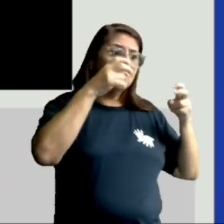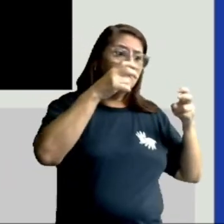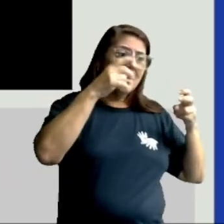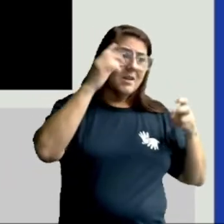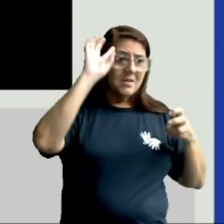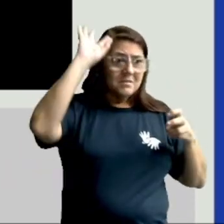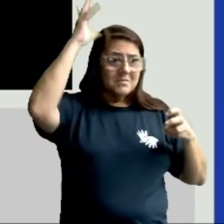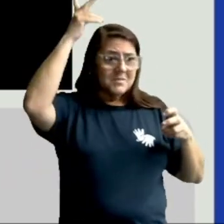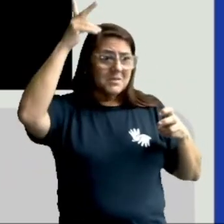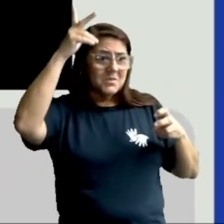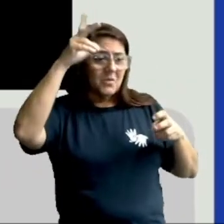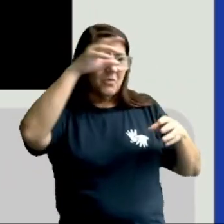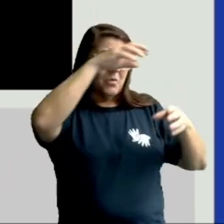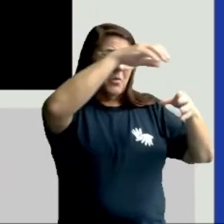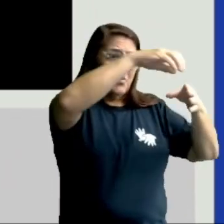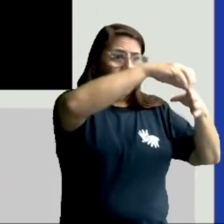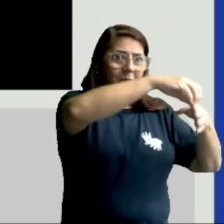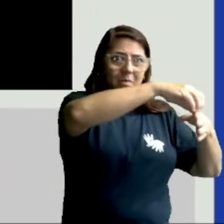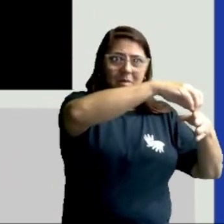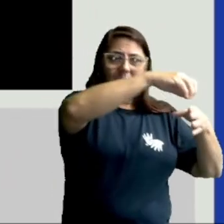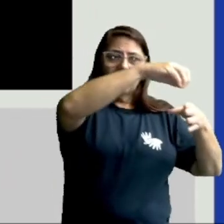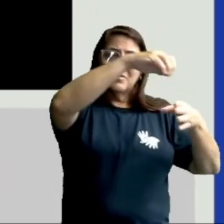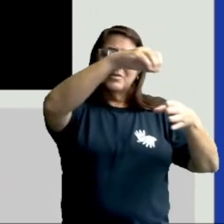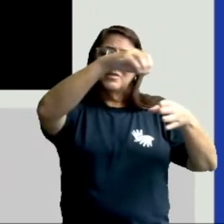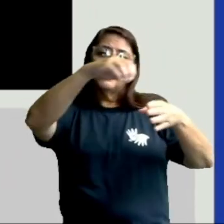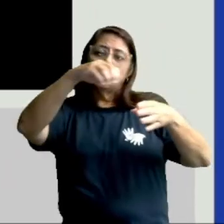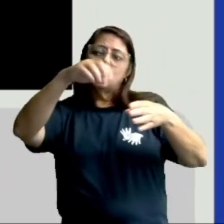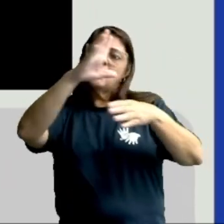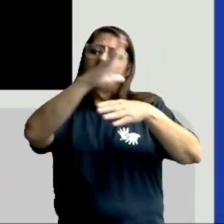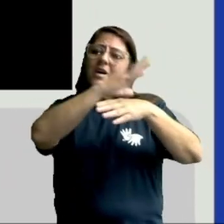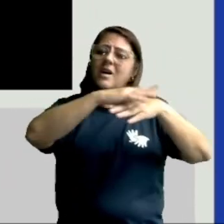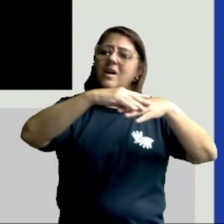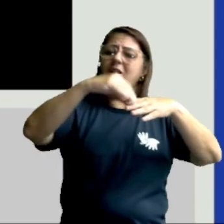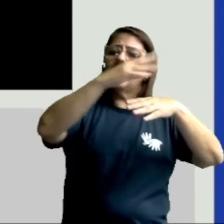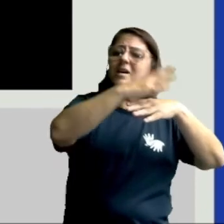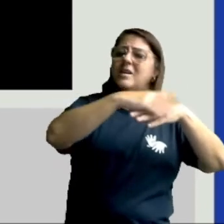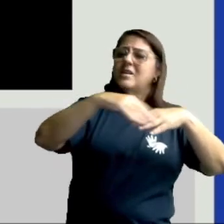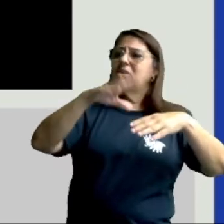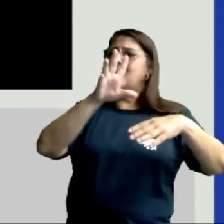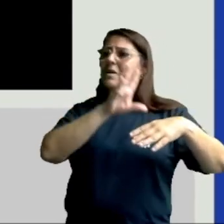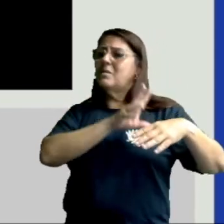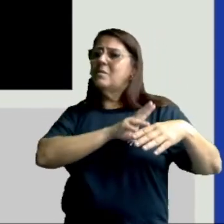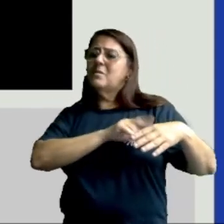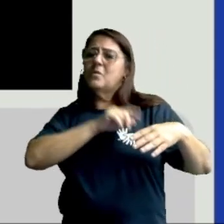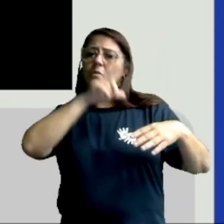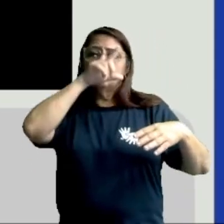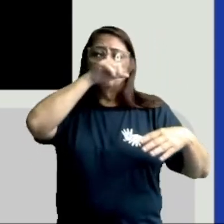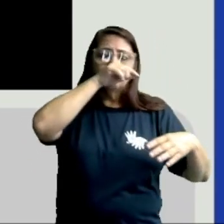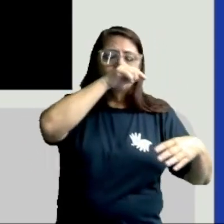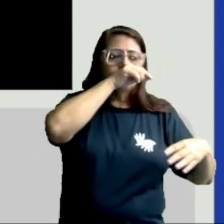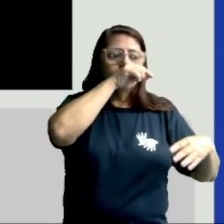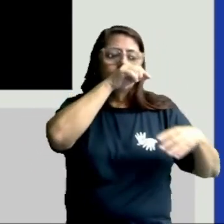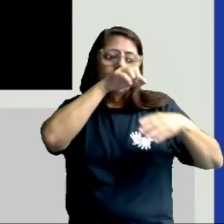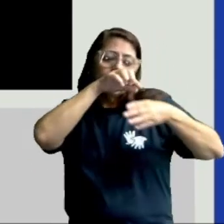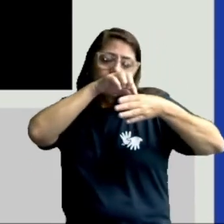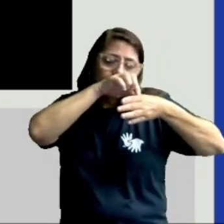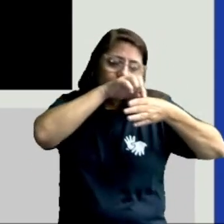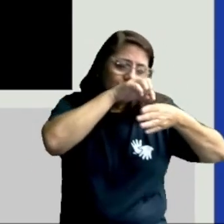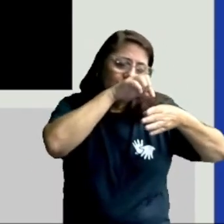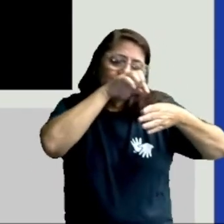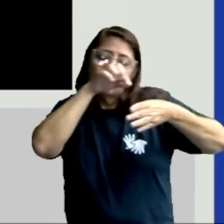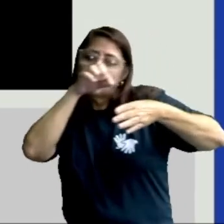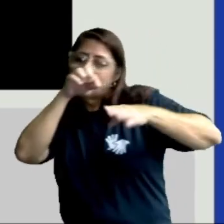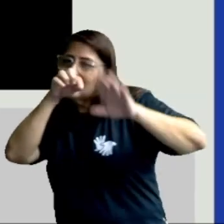resolveu levá-la. Com todo carinho, segurou-a no bico e saiu voando,